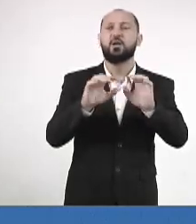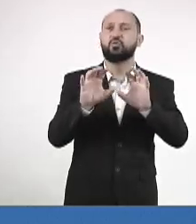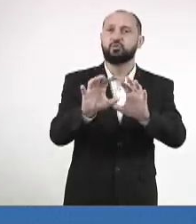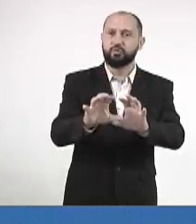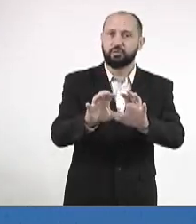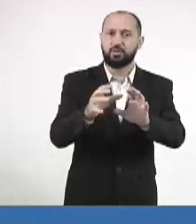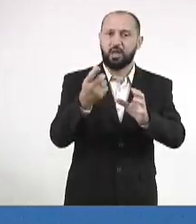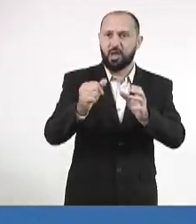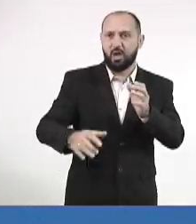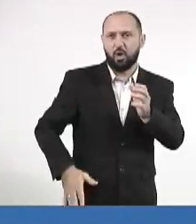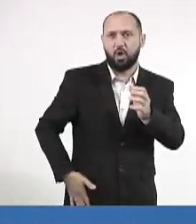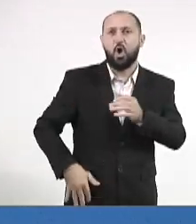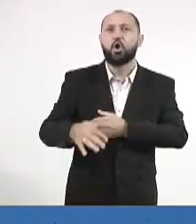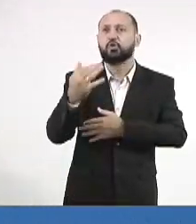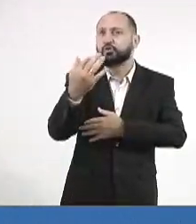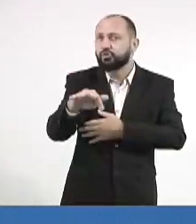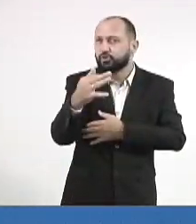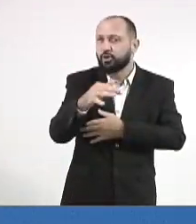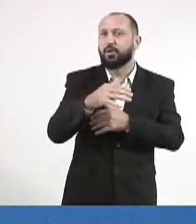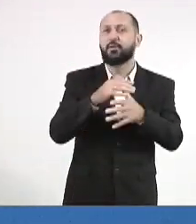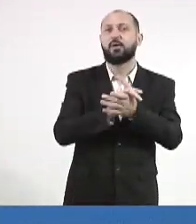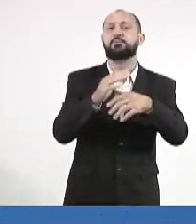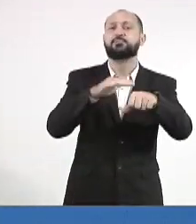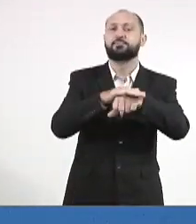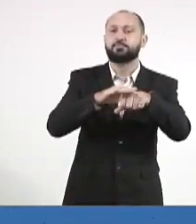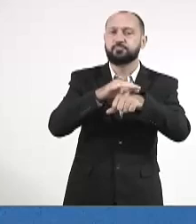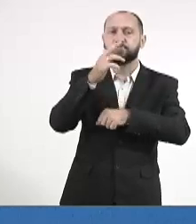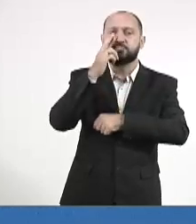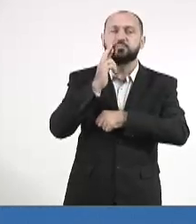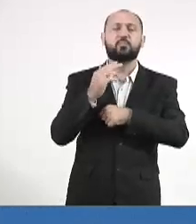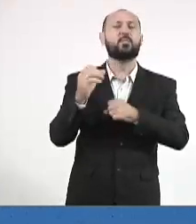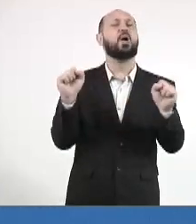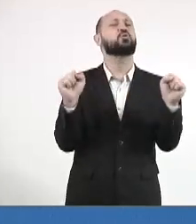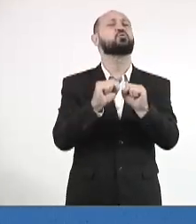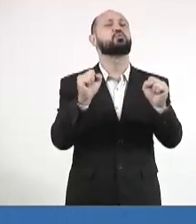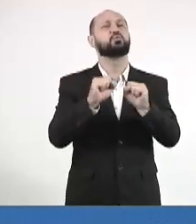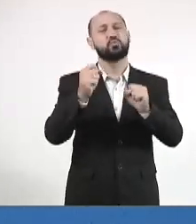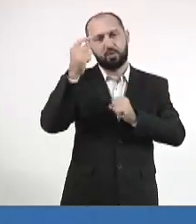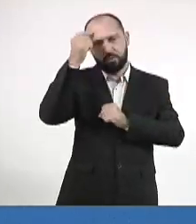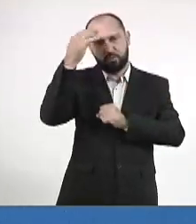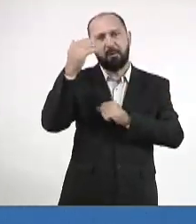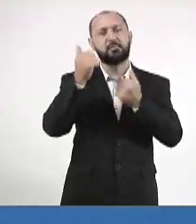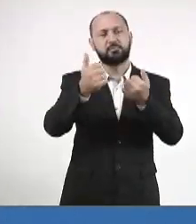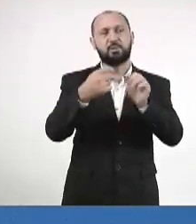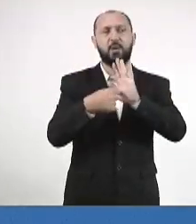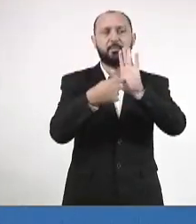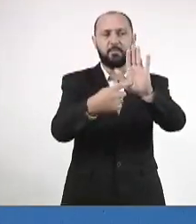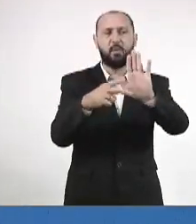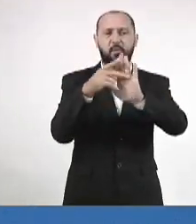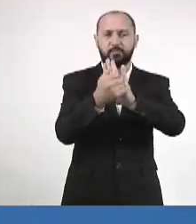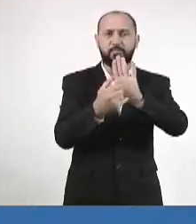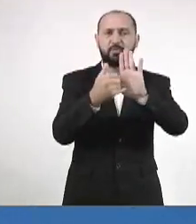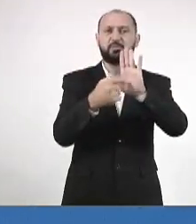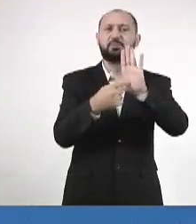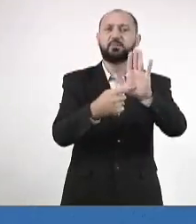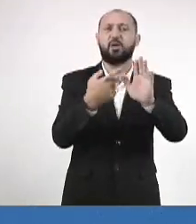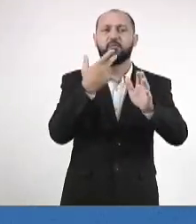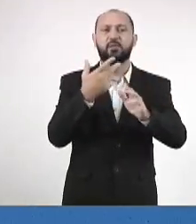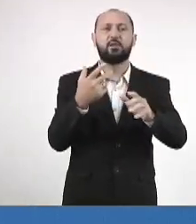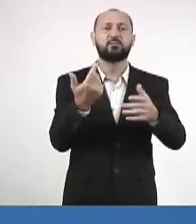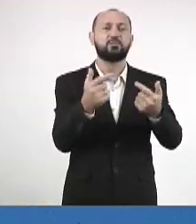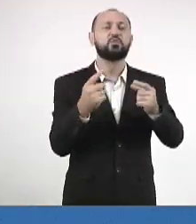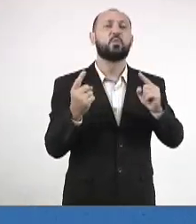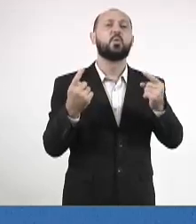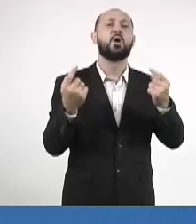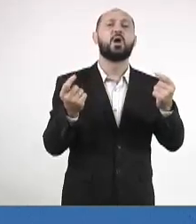do ser humano é no bolso, todo mundo sabe disso. Conversei com o Eduardo Rida, ele adorou a ideia, apresentei o projeto e estão dizendo que não é